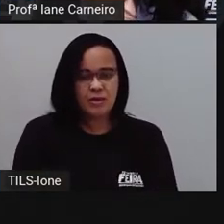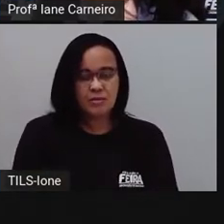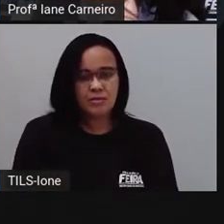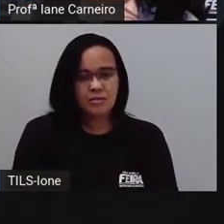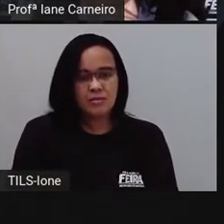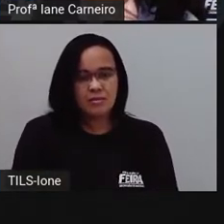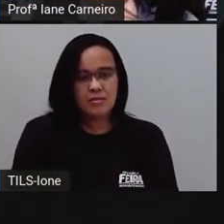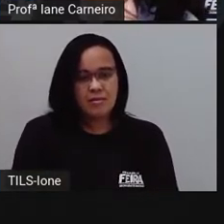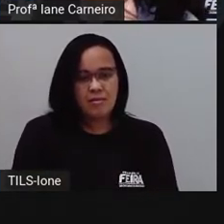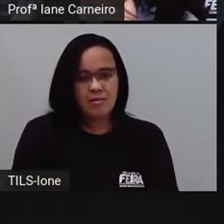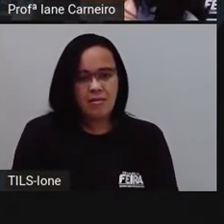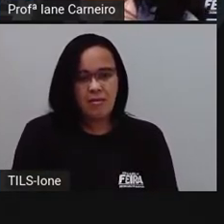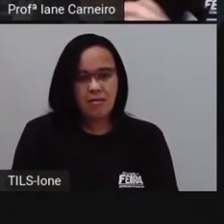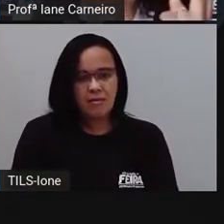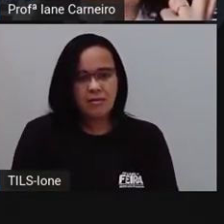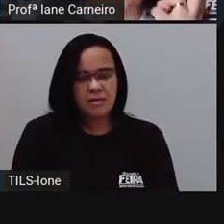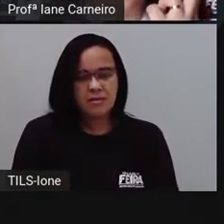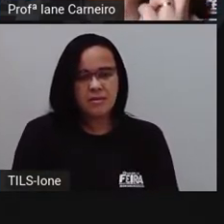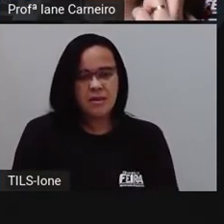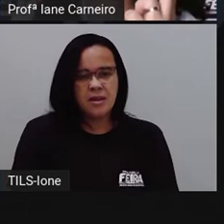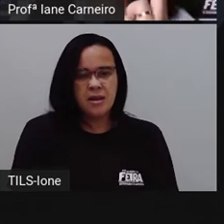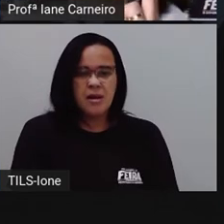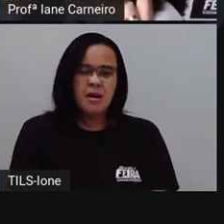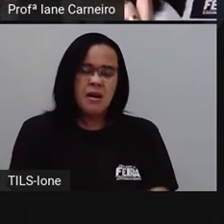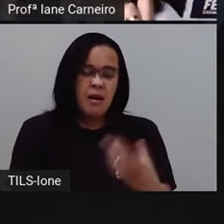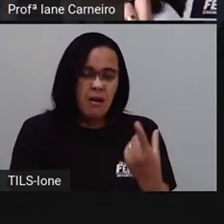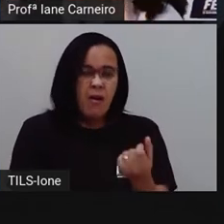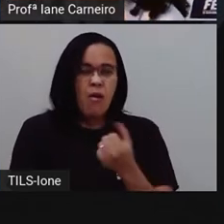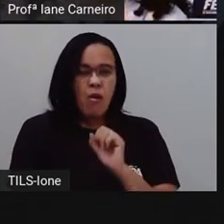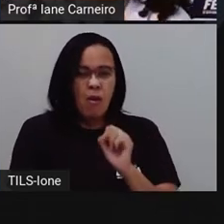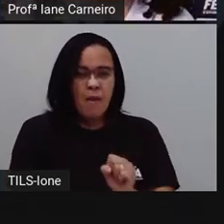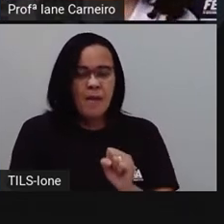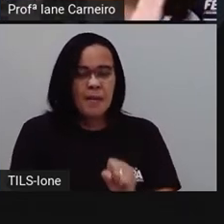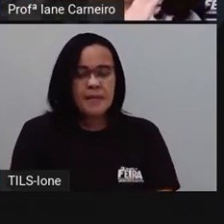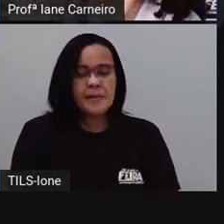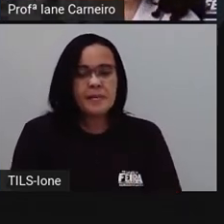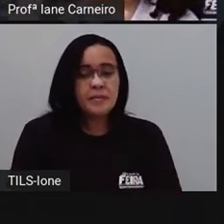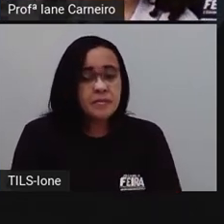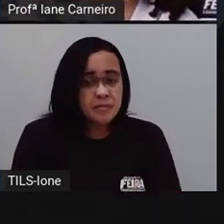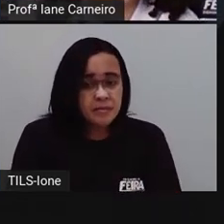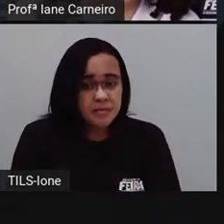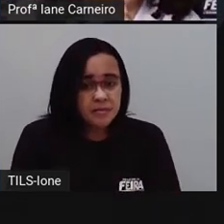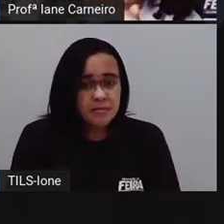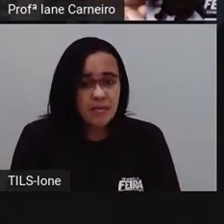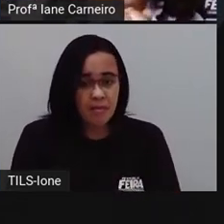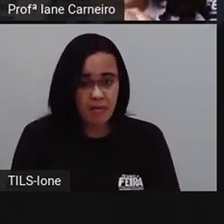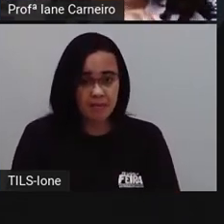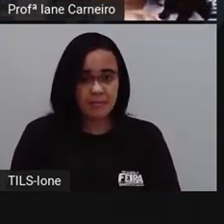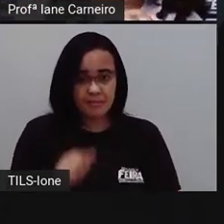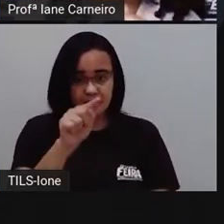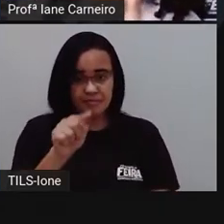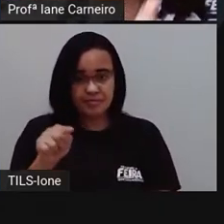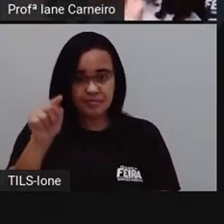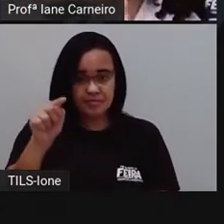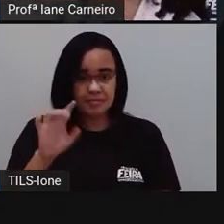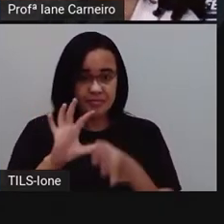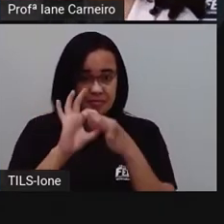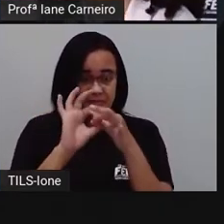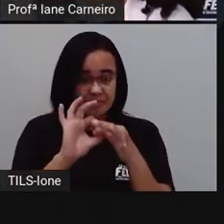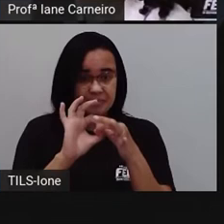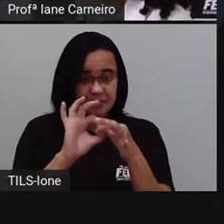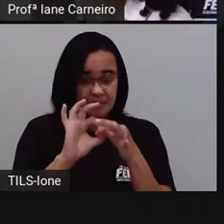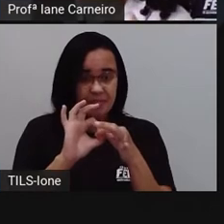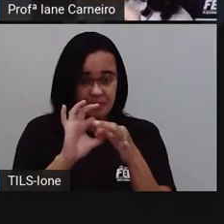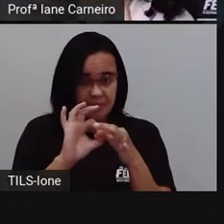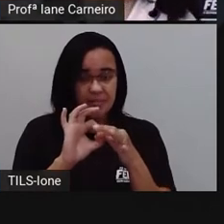Então a vai juntar aqui, ó, Eu tenho dois, mais seis. Qual foi a estratégia que a Pró mostrou pra vocês, né? Que a gente pega o